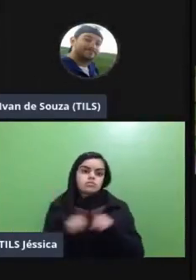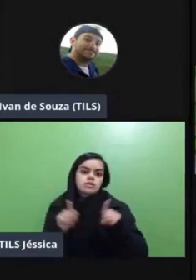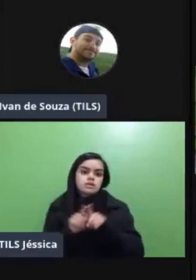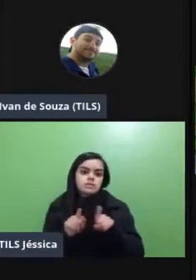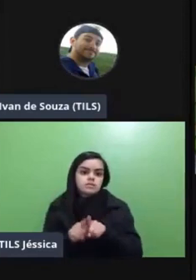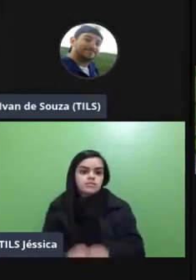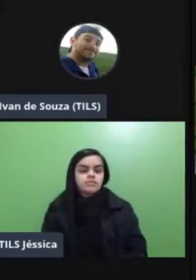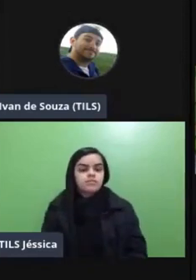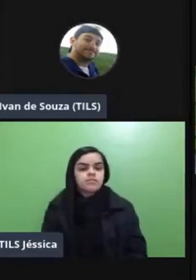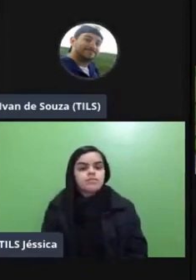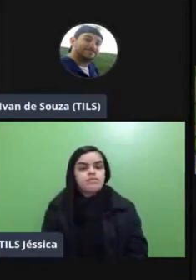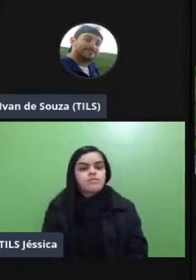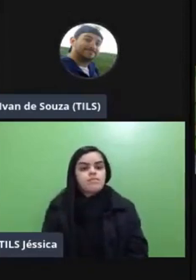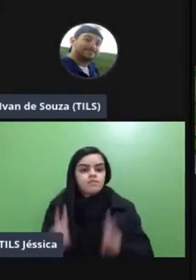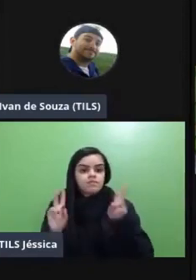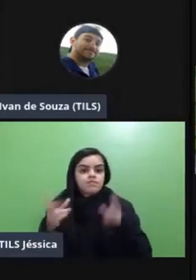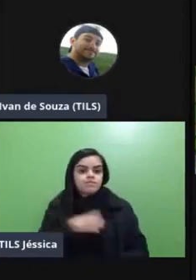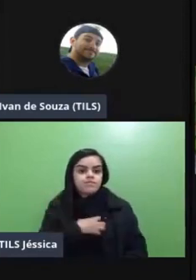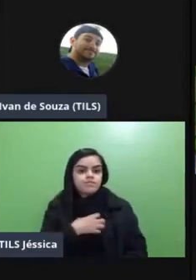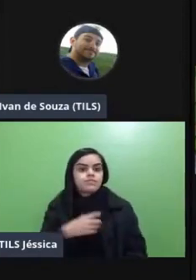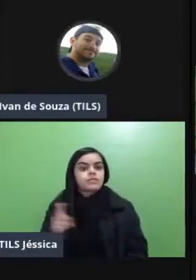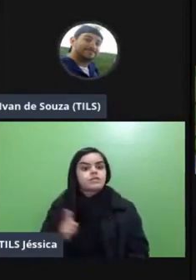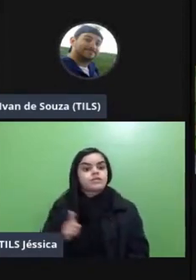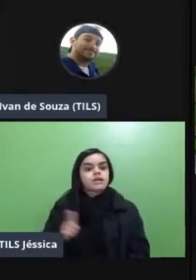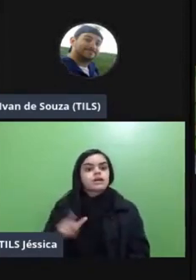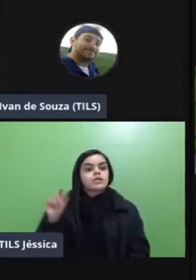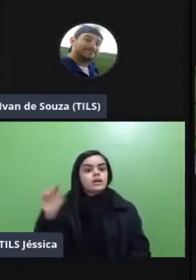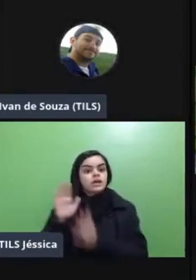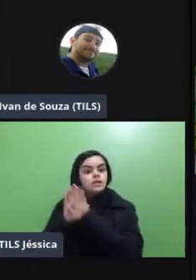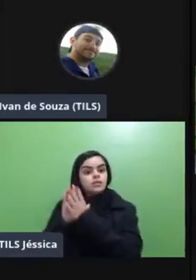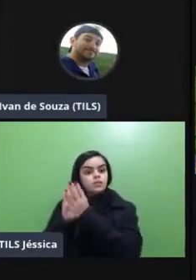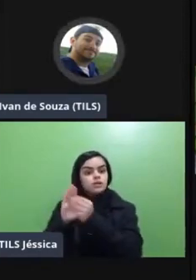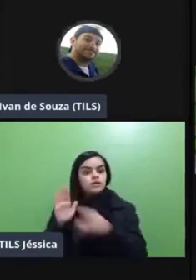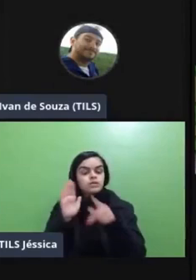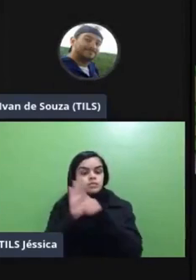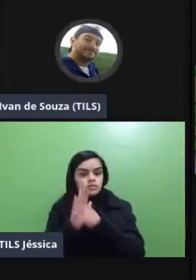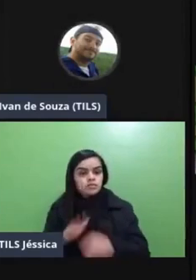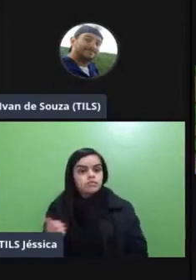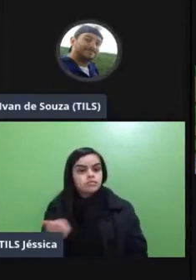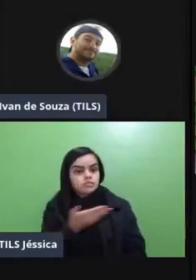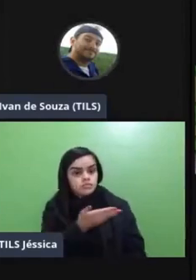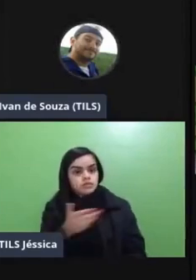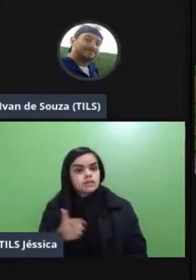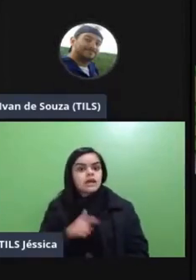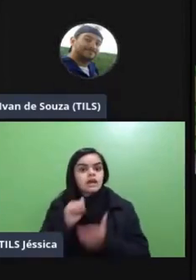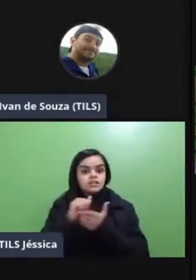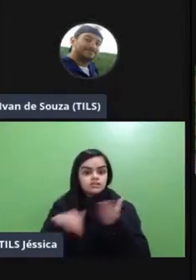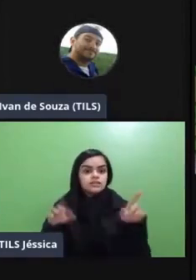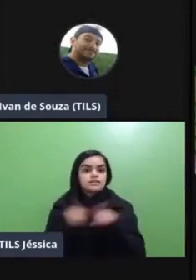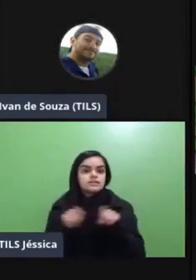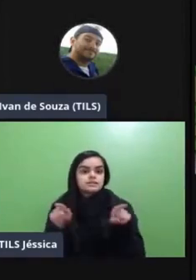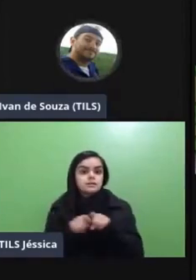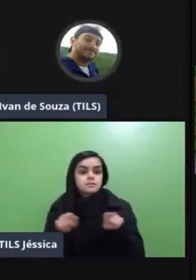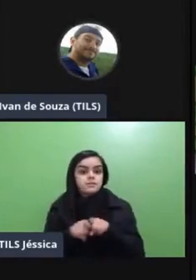campus é e do mesmo jeito que eu tenho o modelo rotacional eu tenho várias atividades mas o a